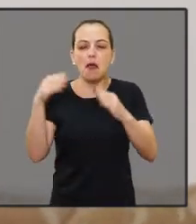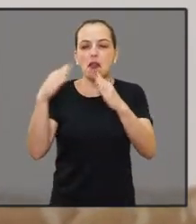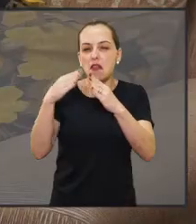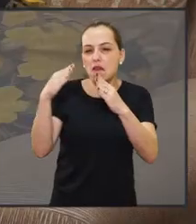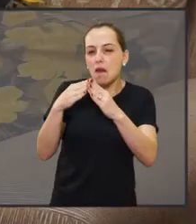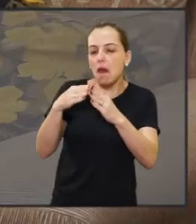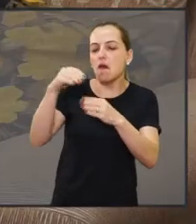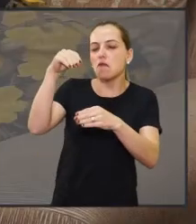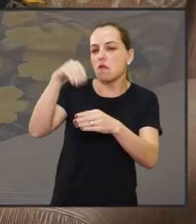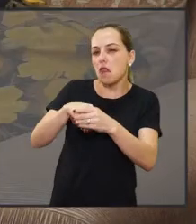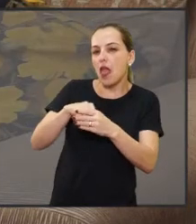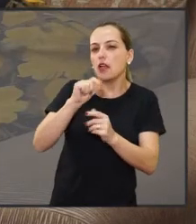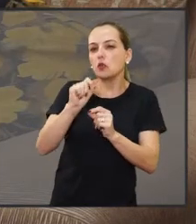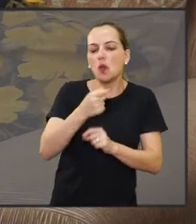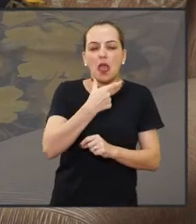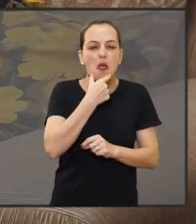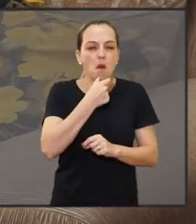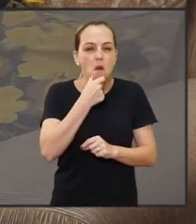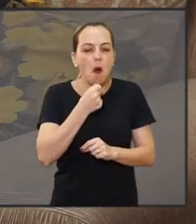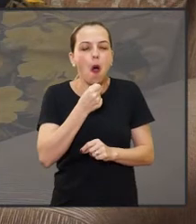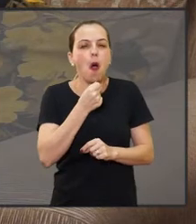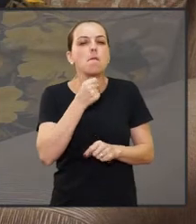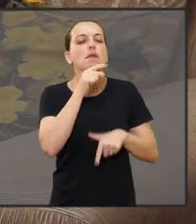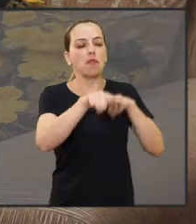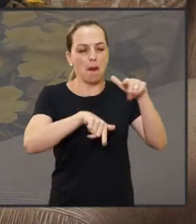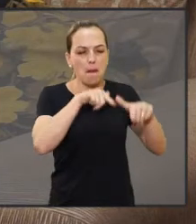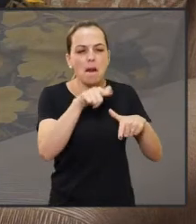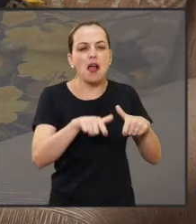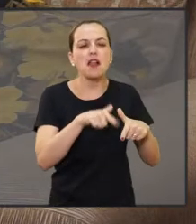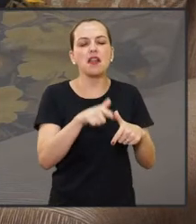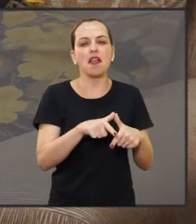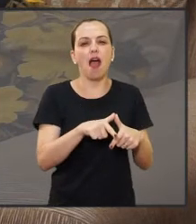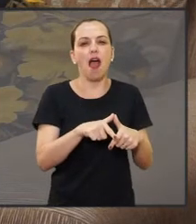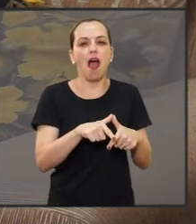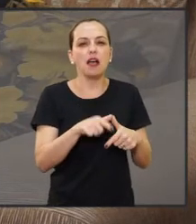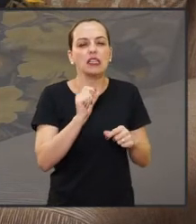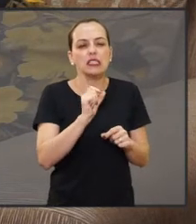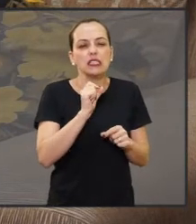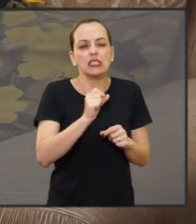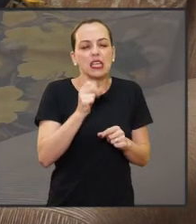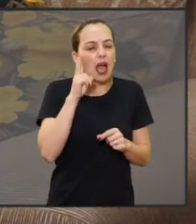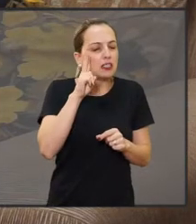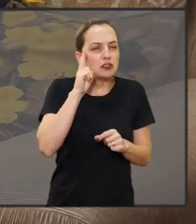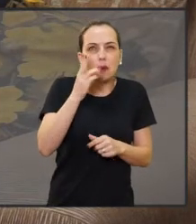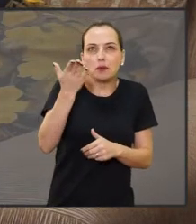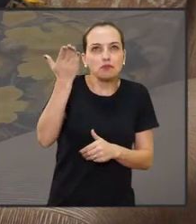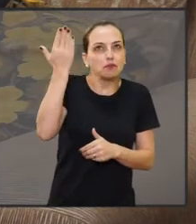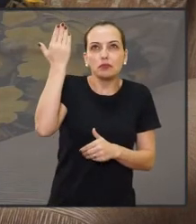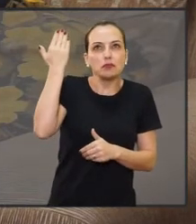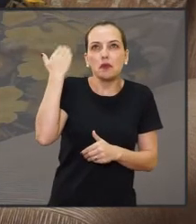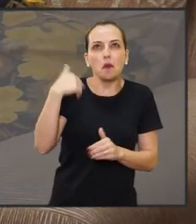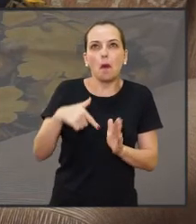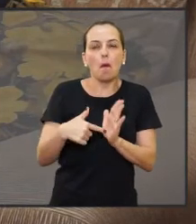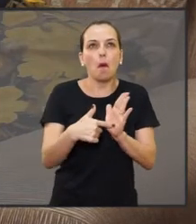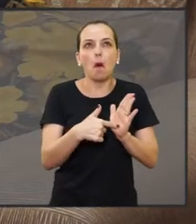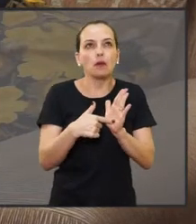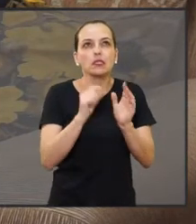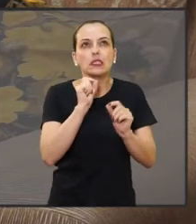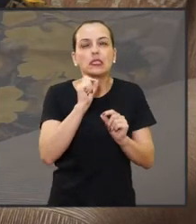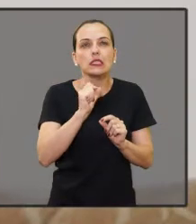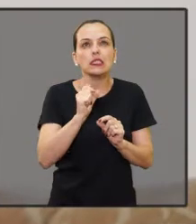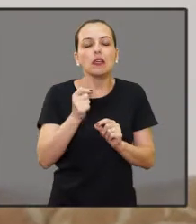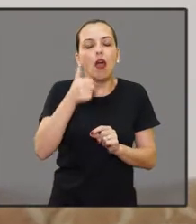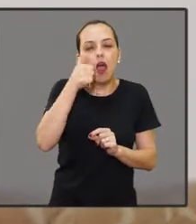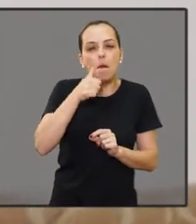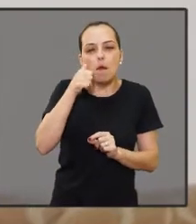doméstica. O homem já é aquele perfil do homem, que tem que trabalhar, isso é aquilo. É a antiguidade de antigamente, que a mulher tinha que ficar